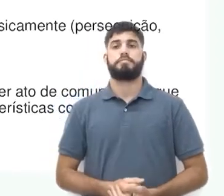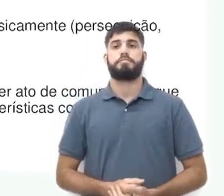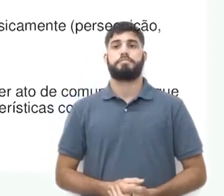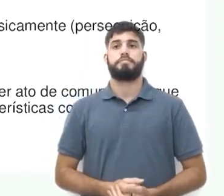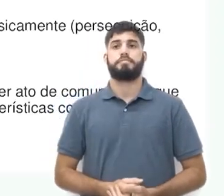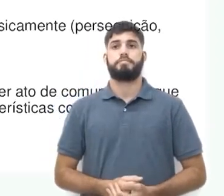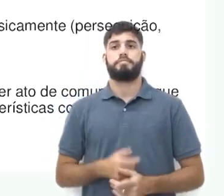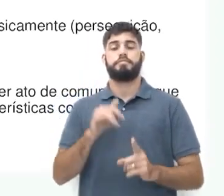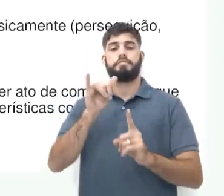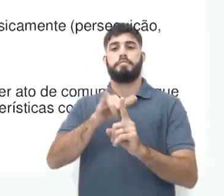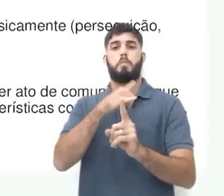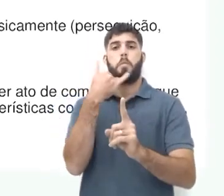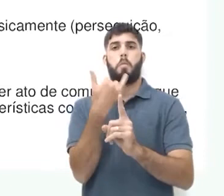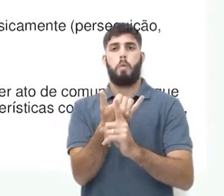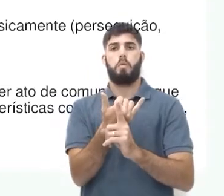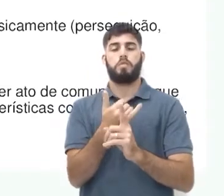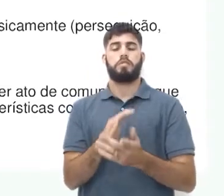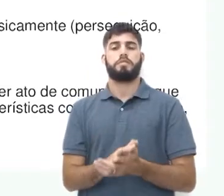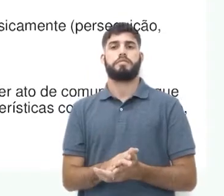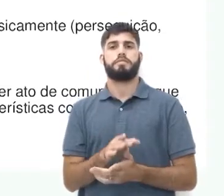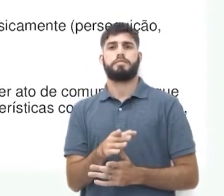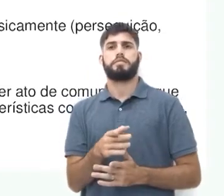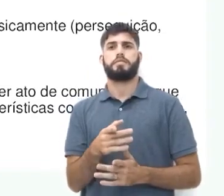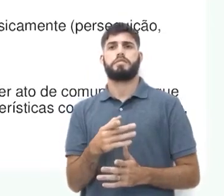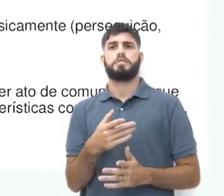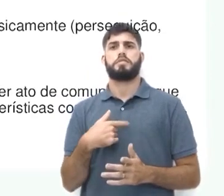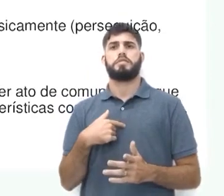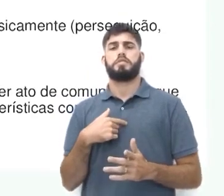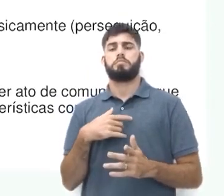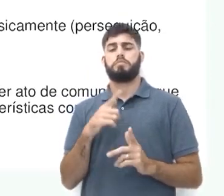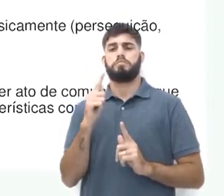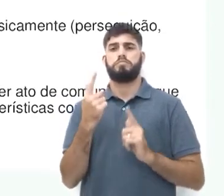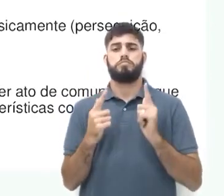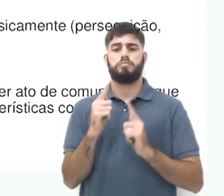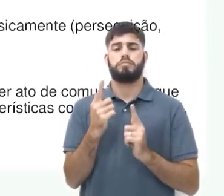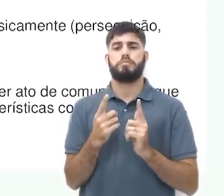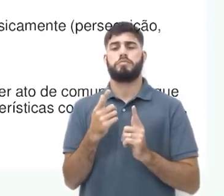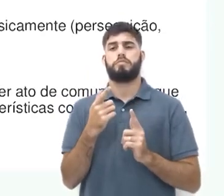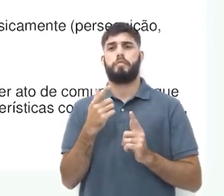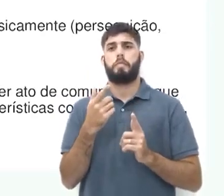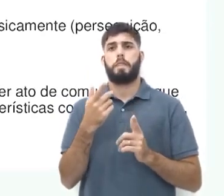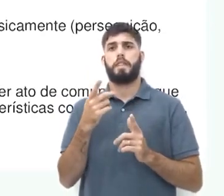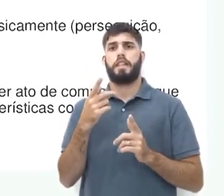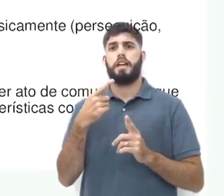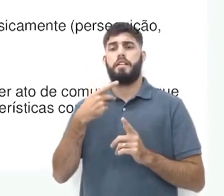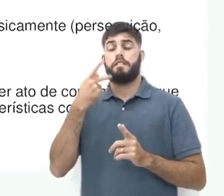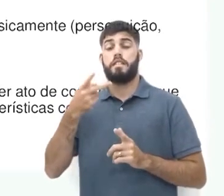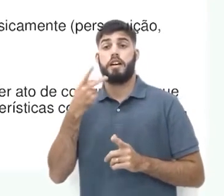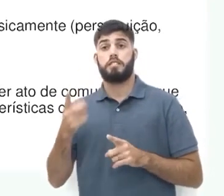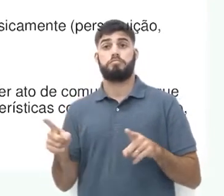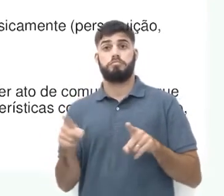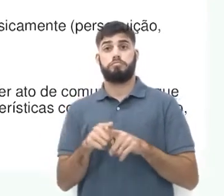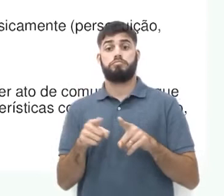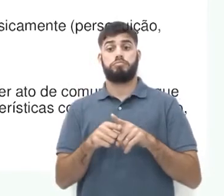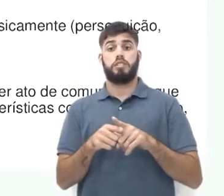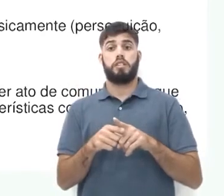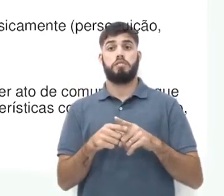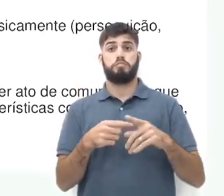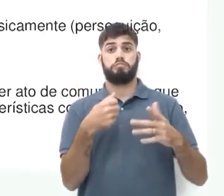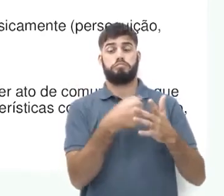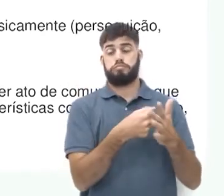Bullying. Gestos que intimidam e agridem pessoas, tanto verbal como fisicamente. Persecção,